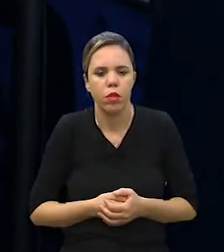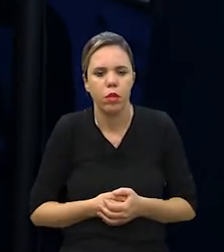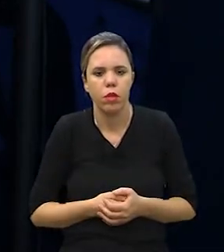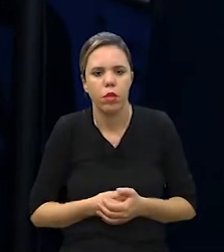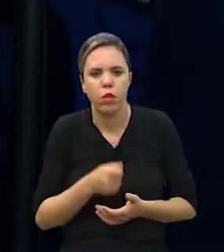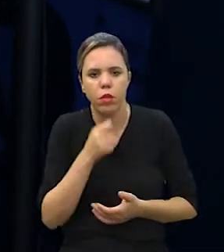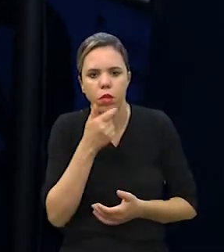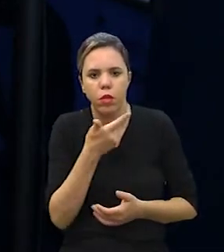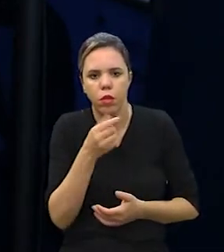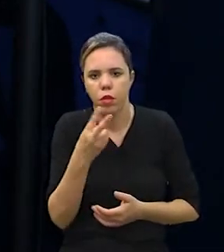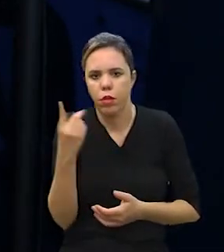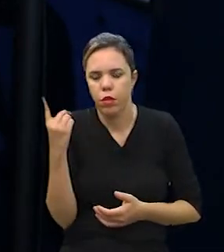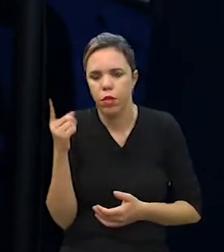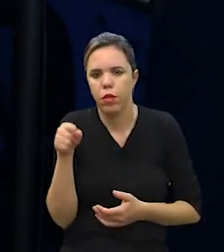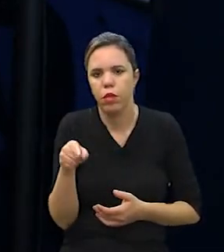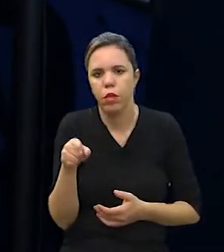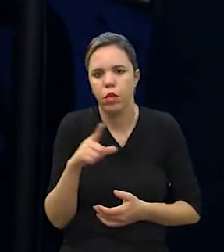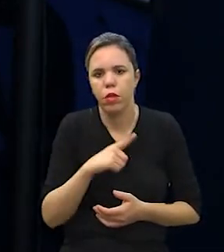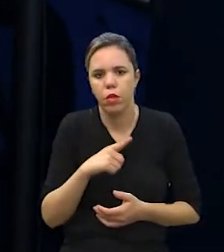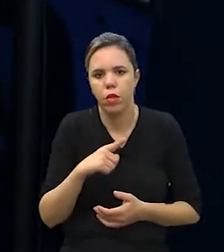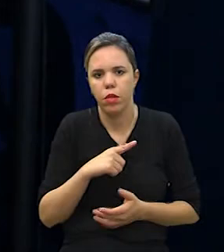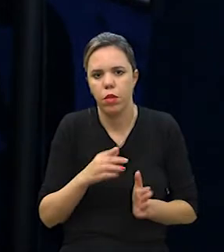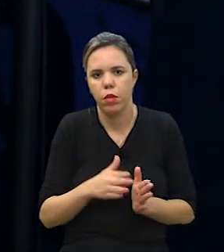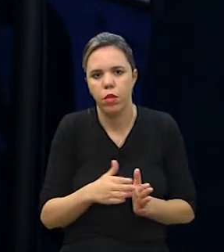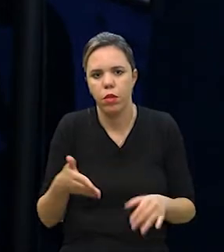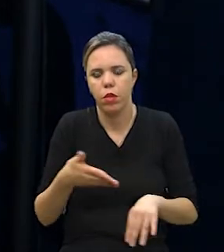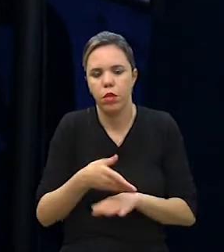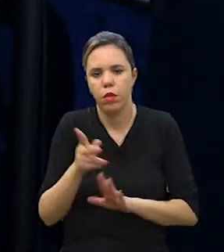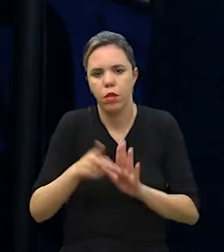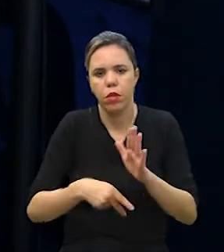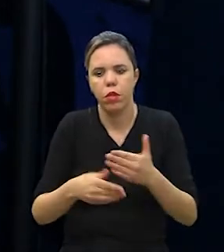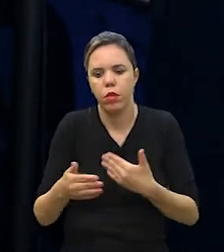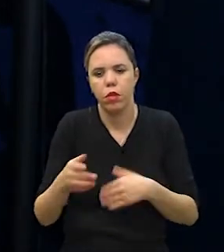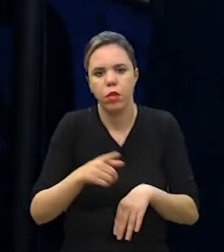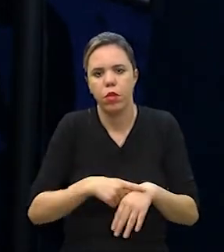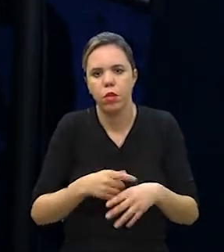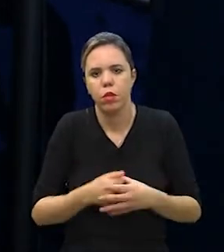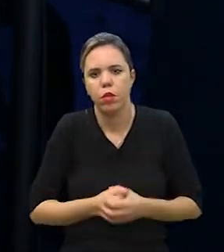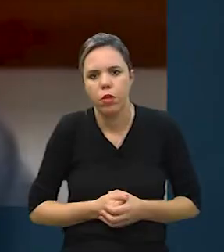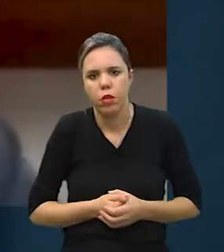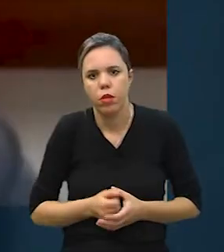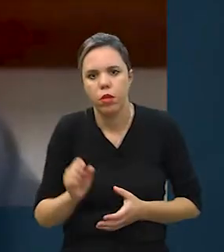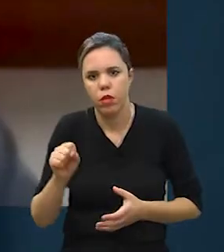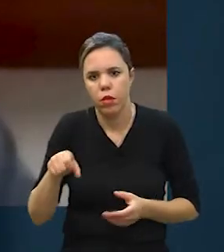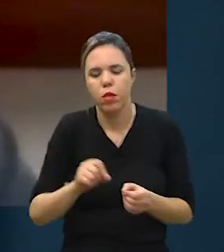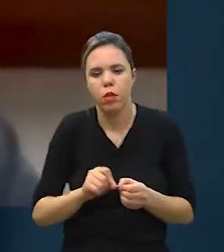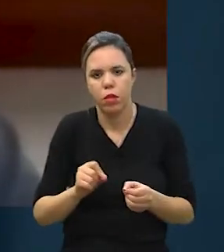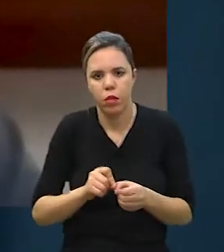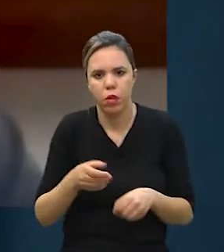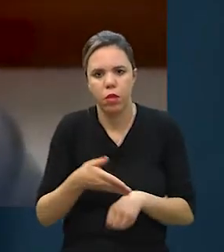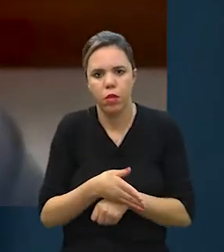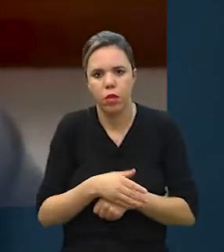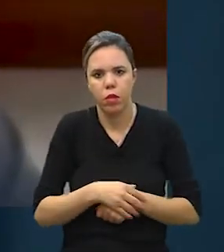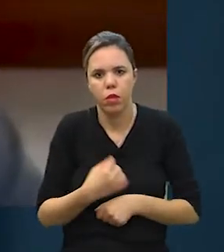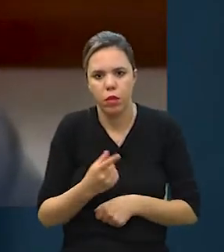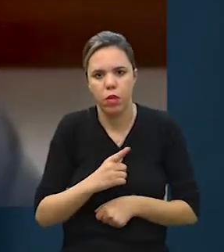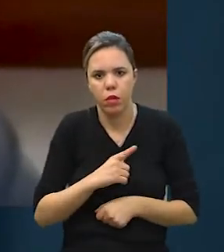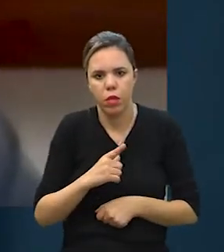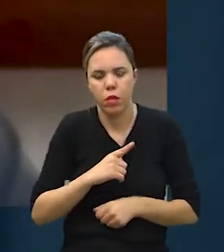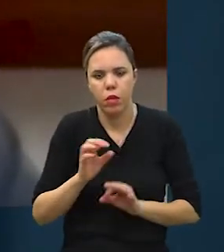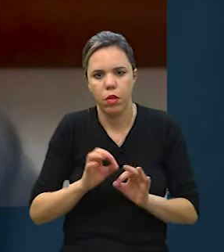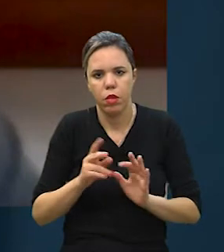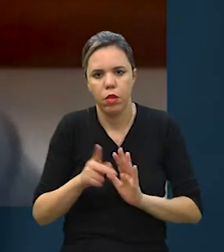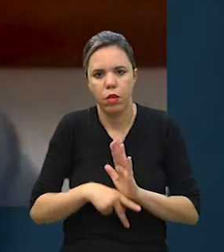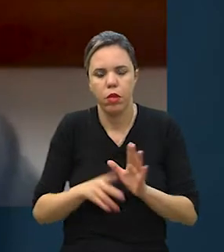Exato. Ainda em 2021, mas vocês fazem planos para longo prazo? Sim. Nós